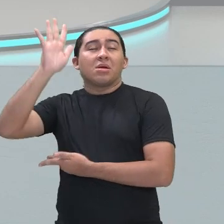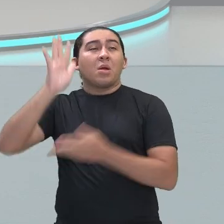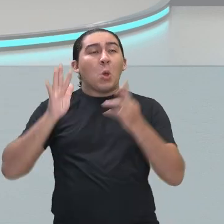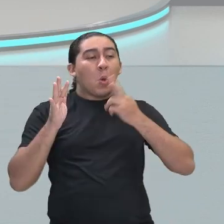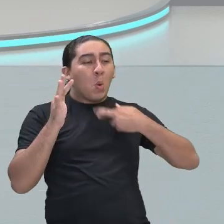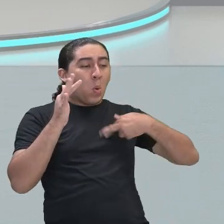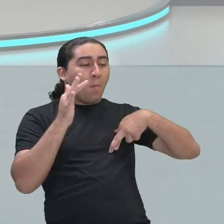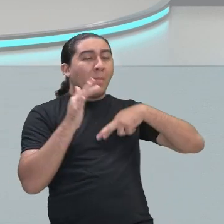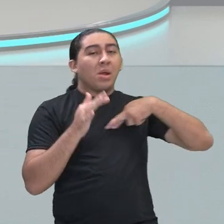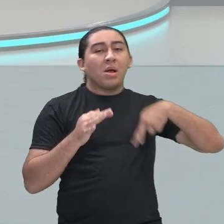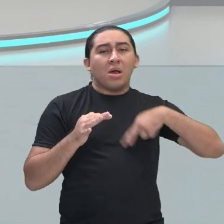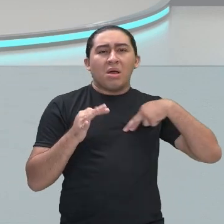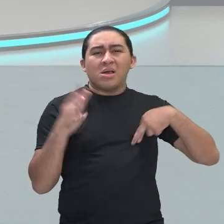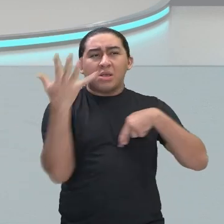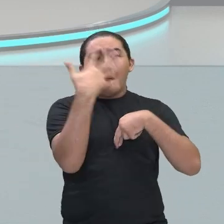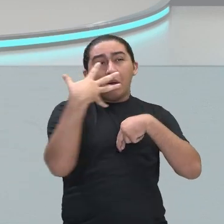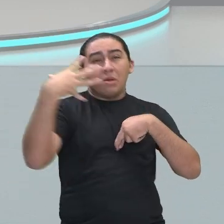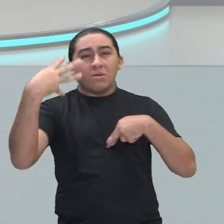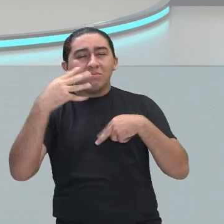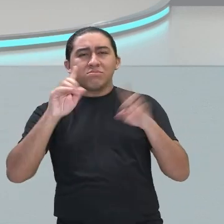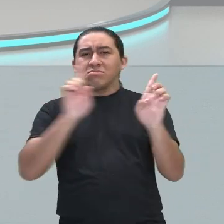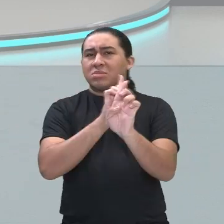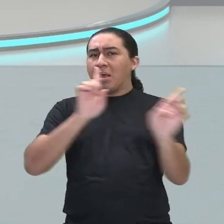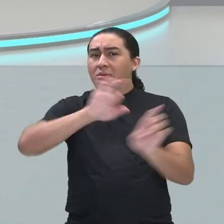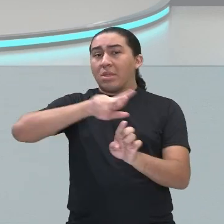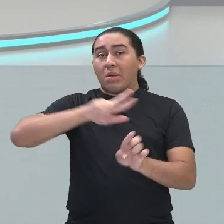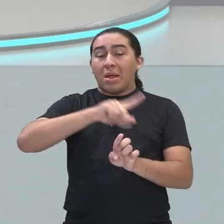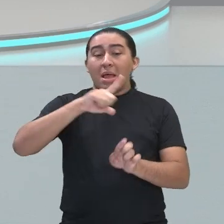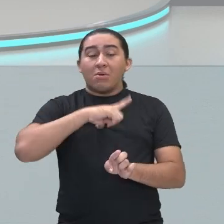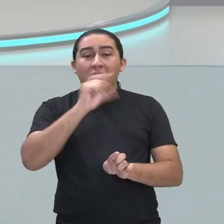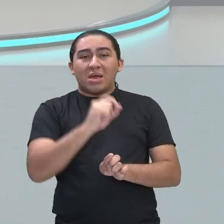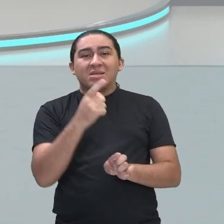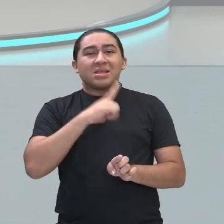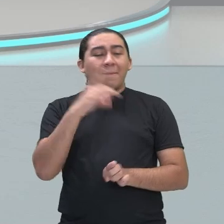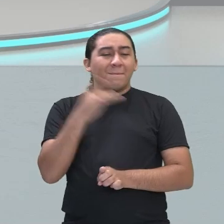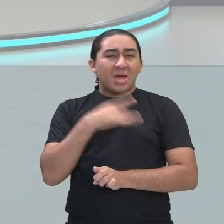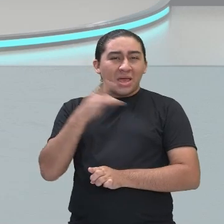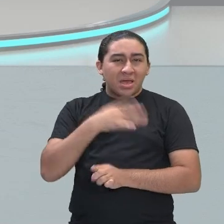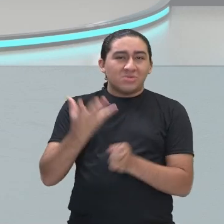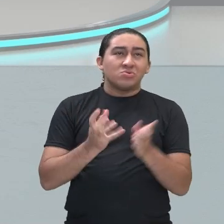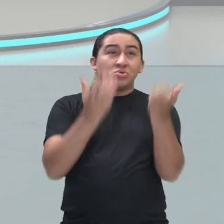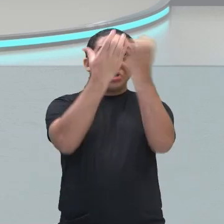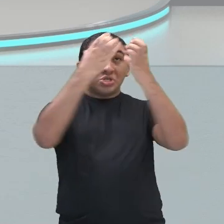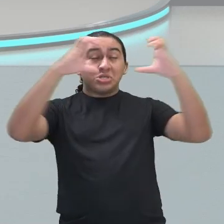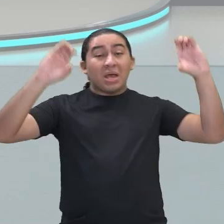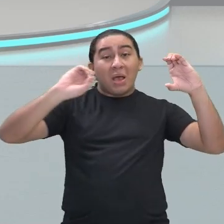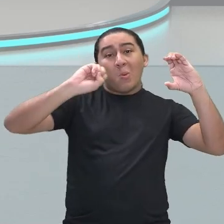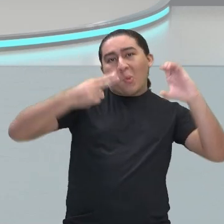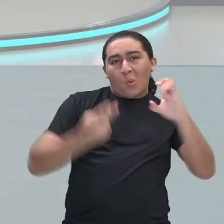está iludido nem com teocentrismo, com medo de céu e inferno. Ele não está